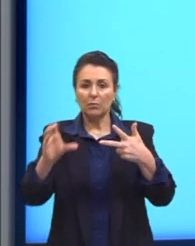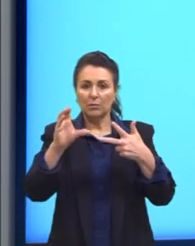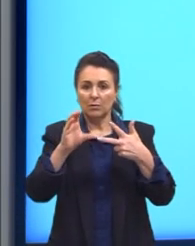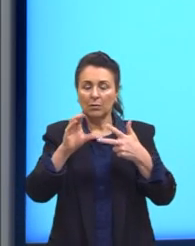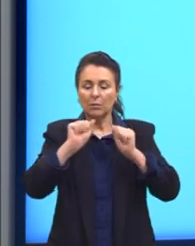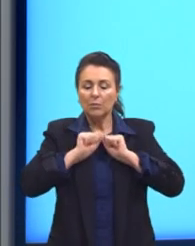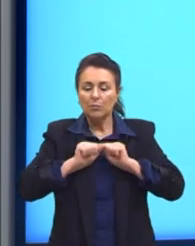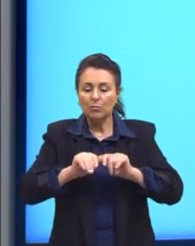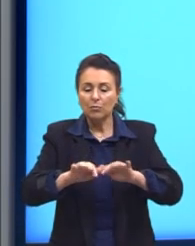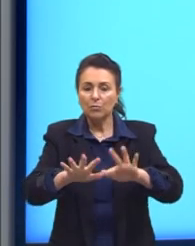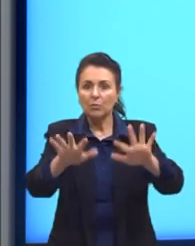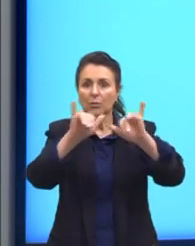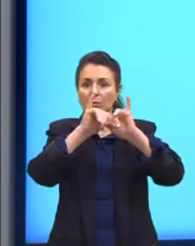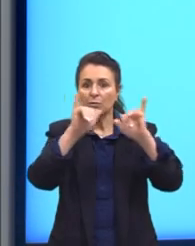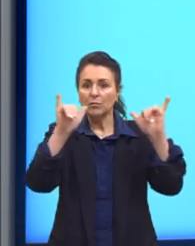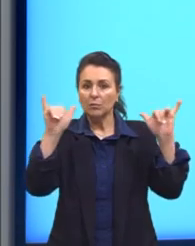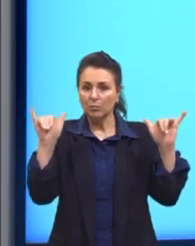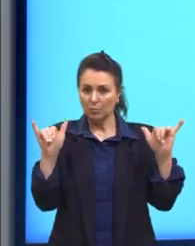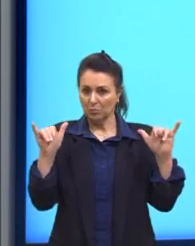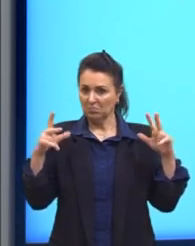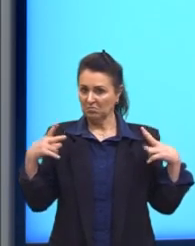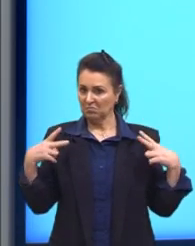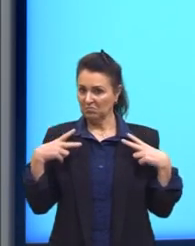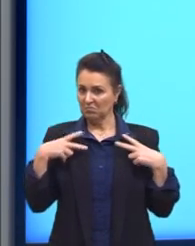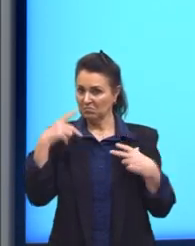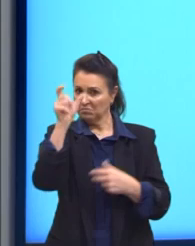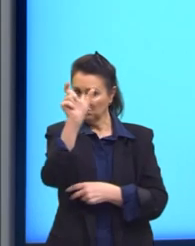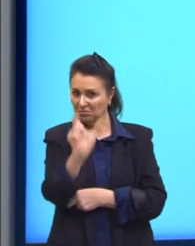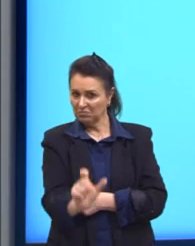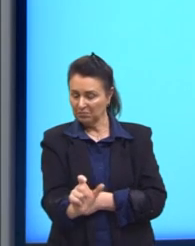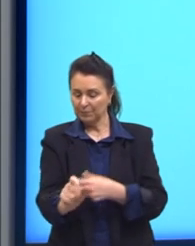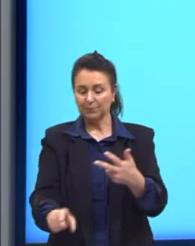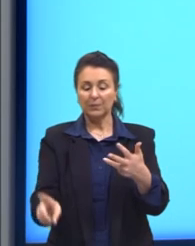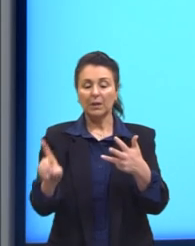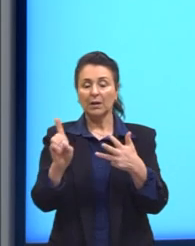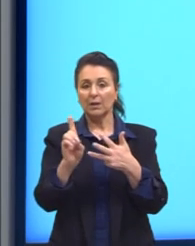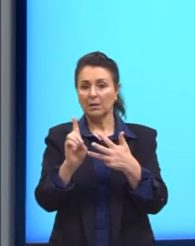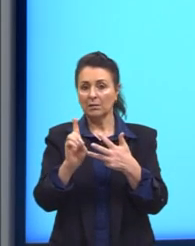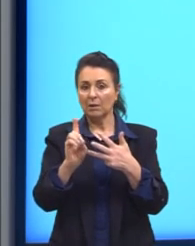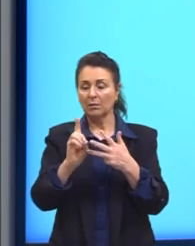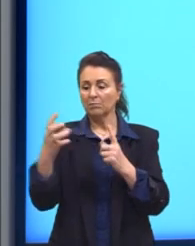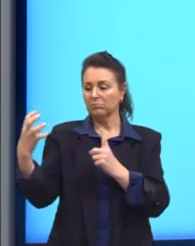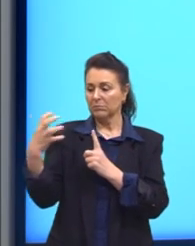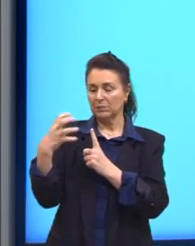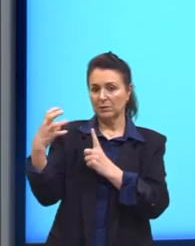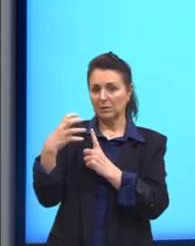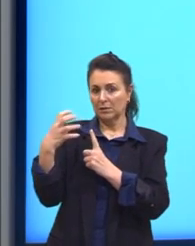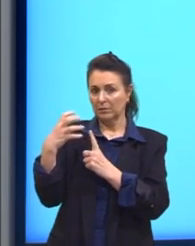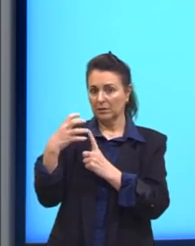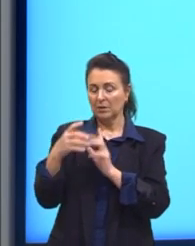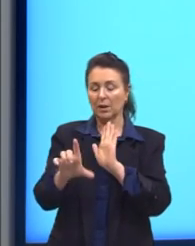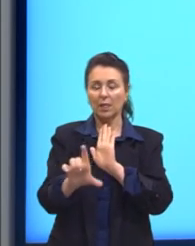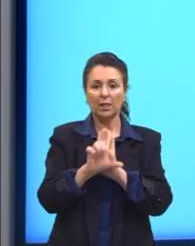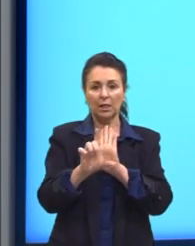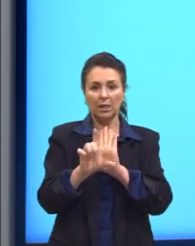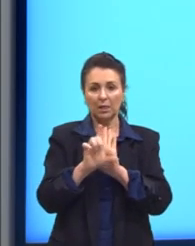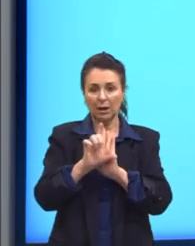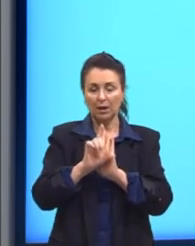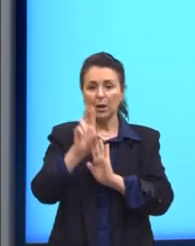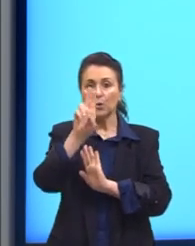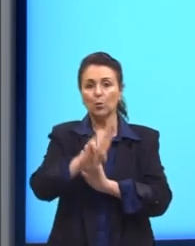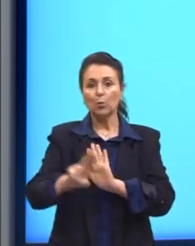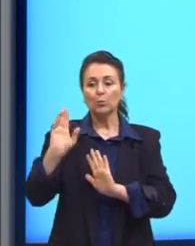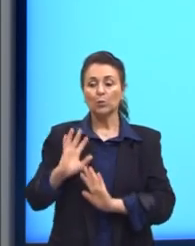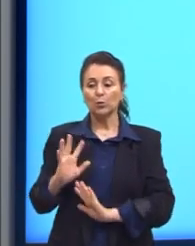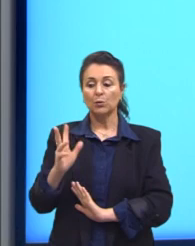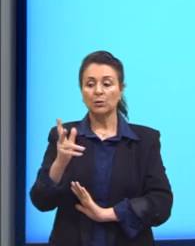disseminação de informações individuais, letra D, interferência da legislação nos usos de